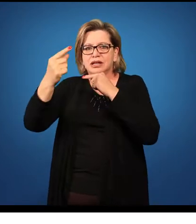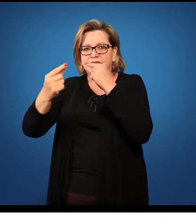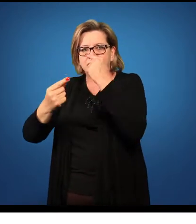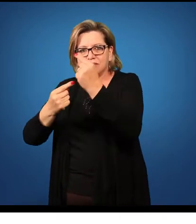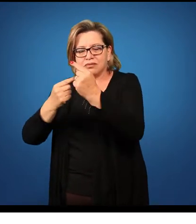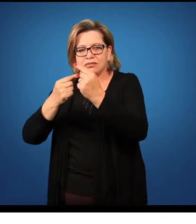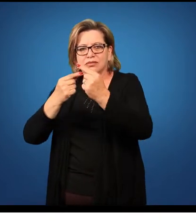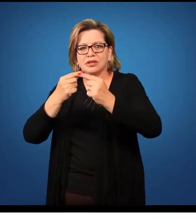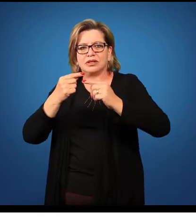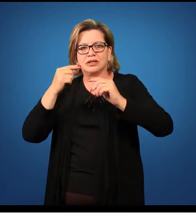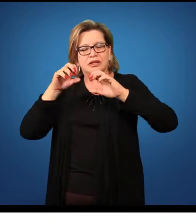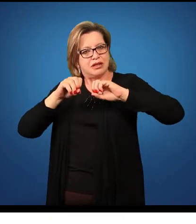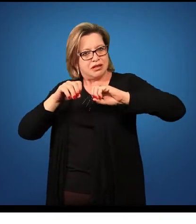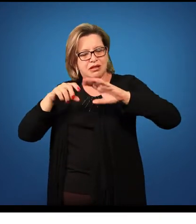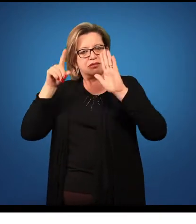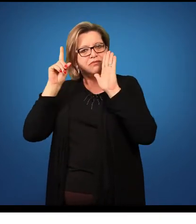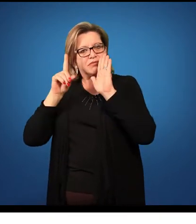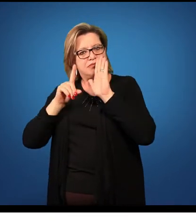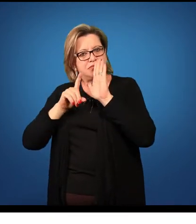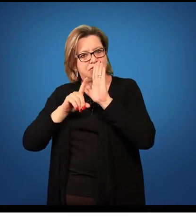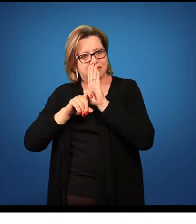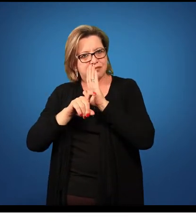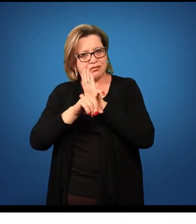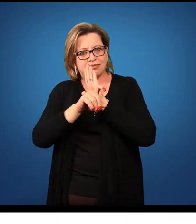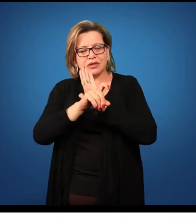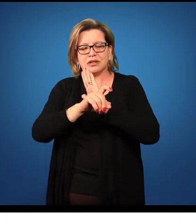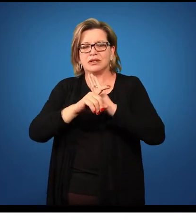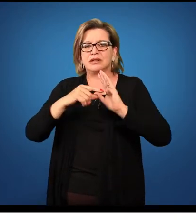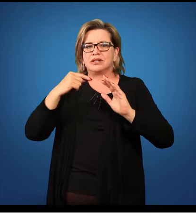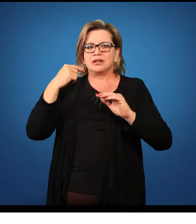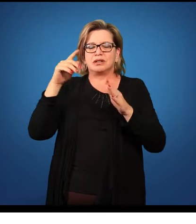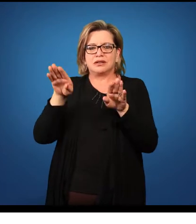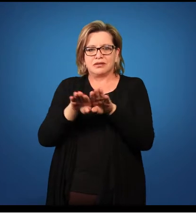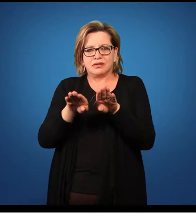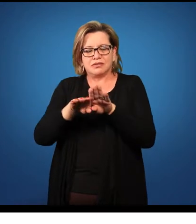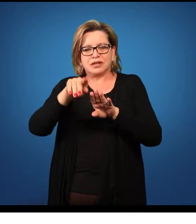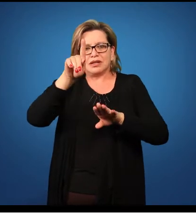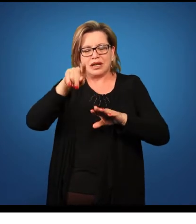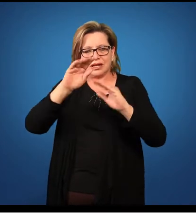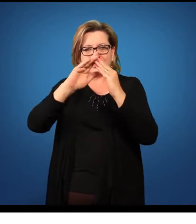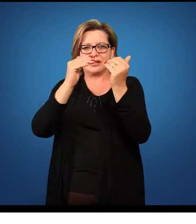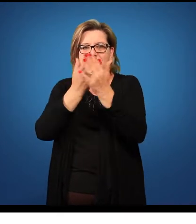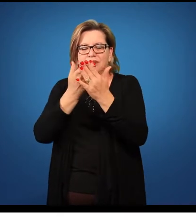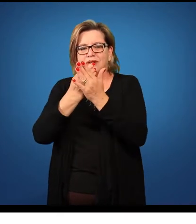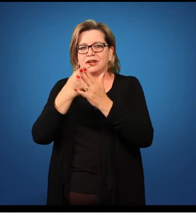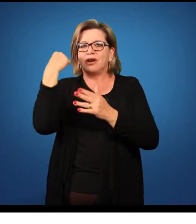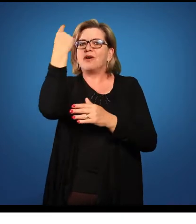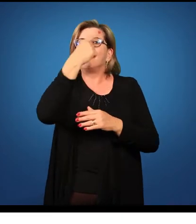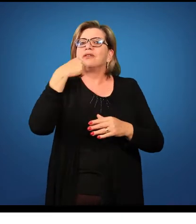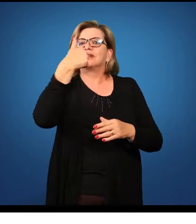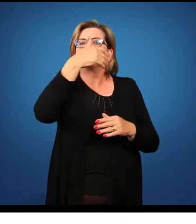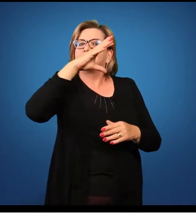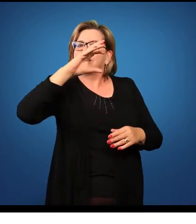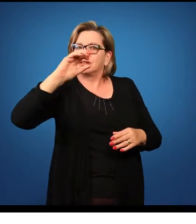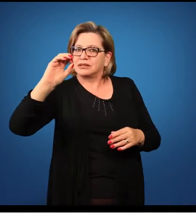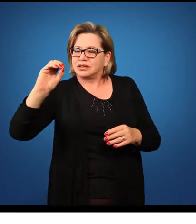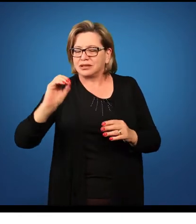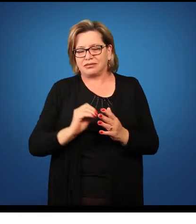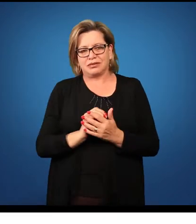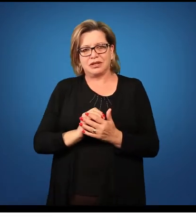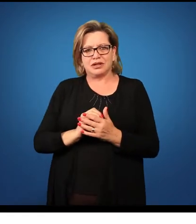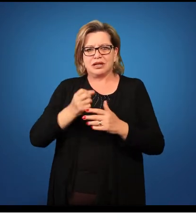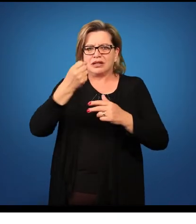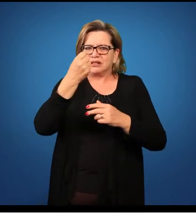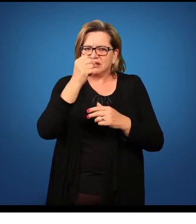de Biologia também, na Biologia, nós vamos estagiar na escola com 100 horas. Então, se nós vamos fazer,